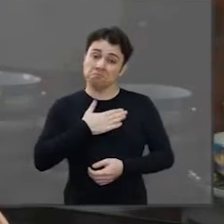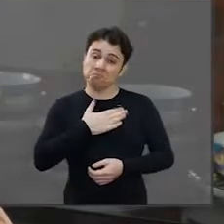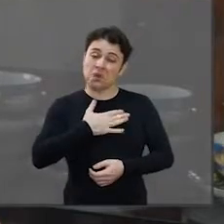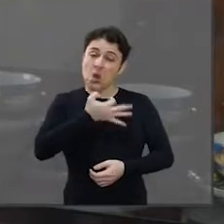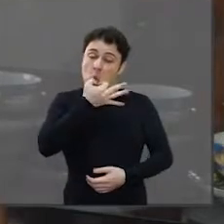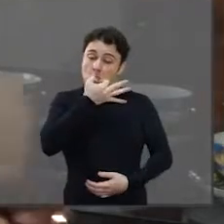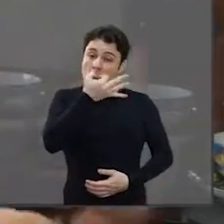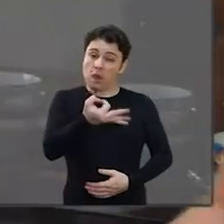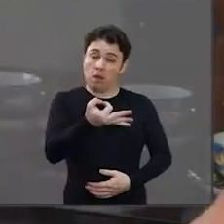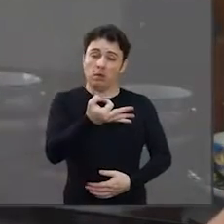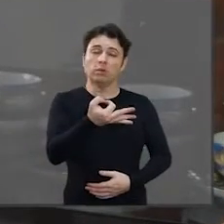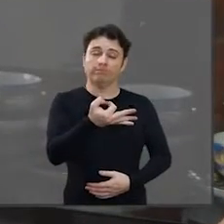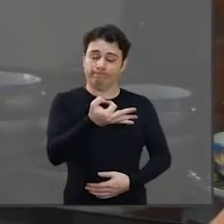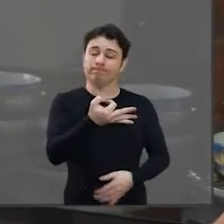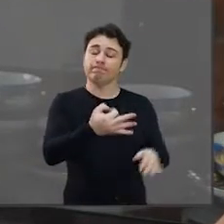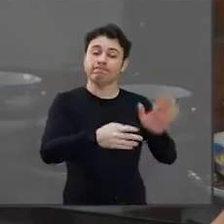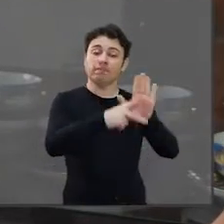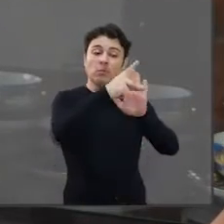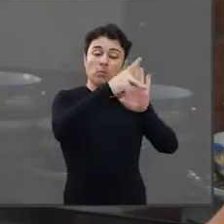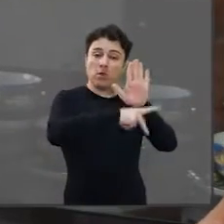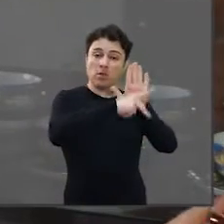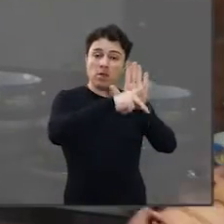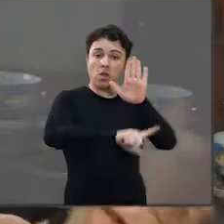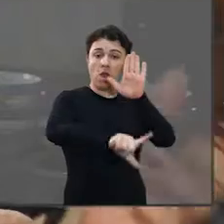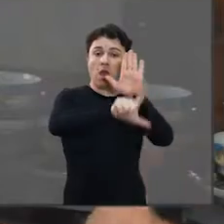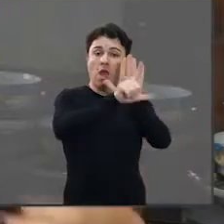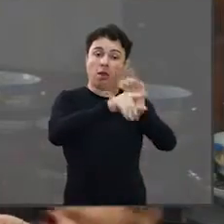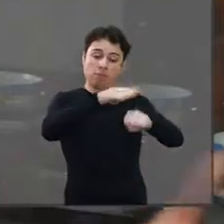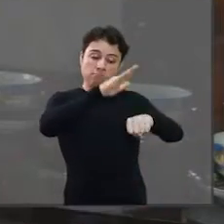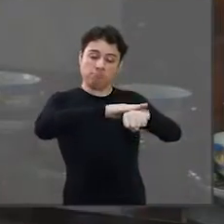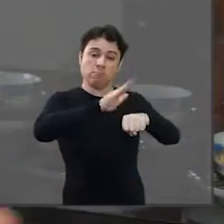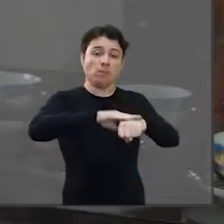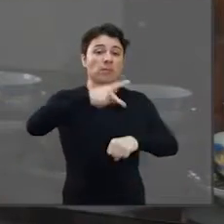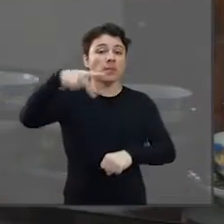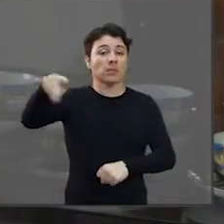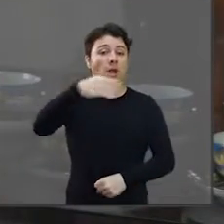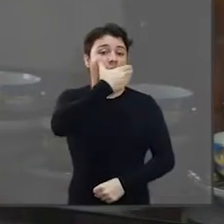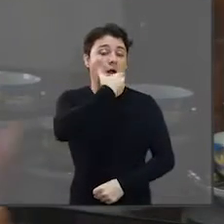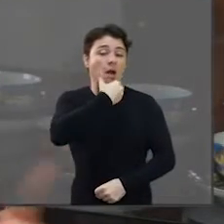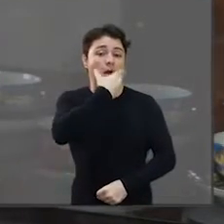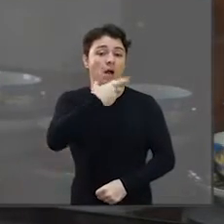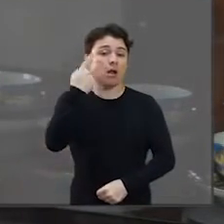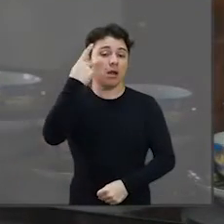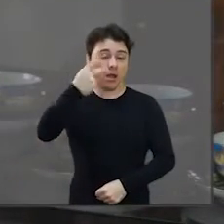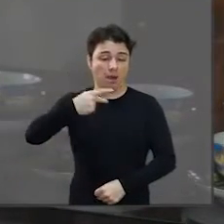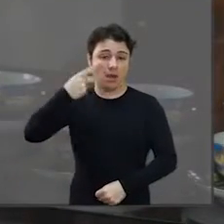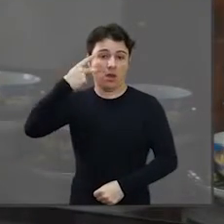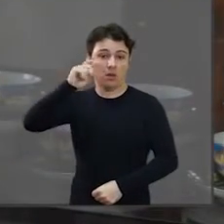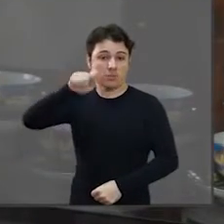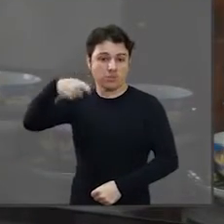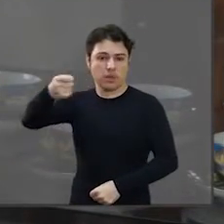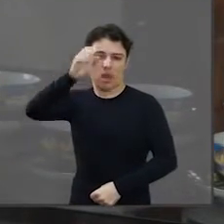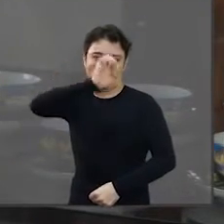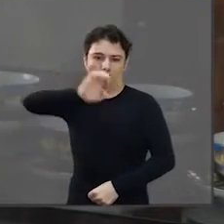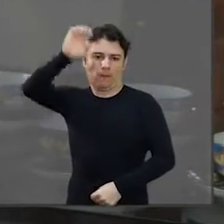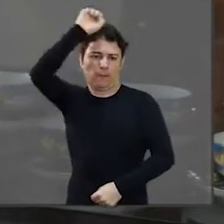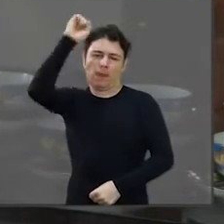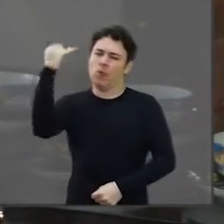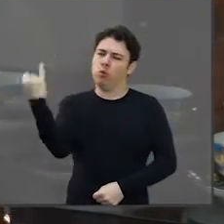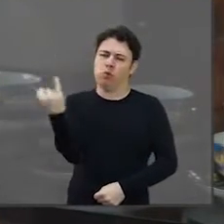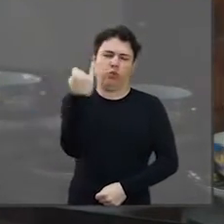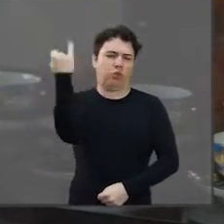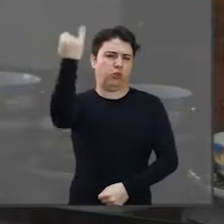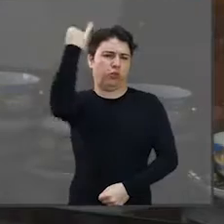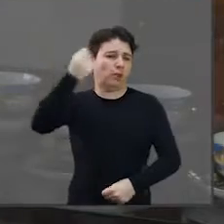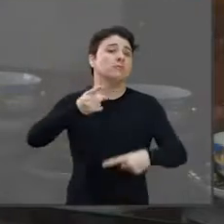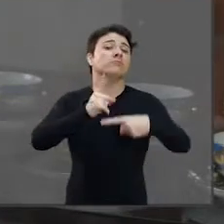importantíssimo ter uma atitude, um projeto como esse que o Elias está fazendo, né? Para que